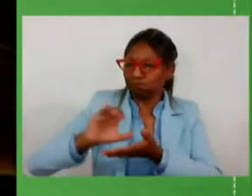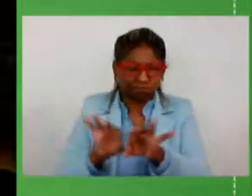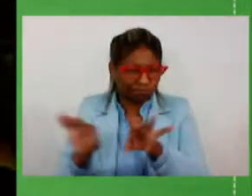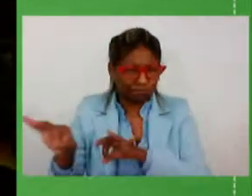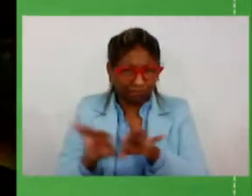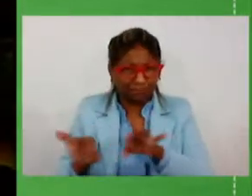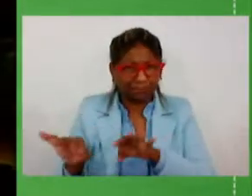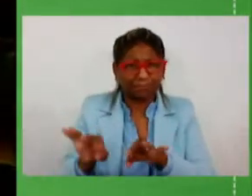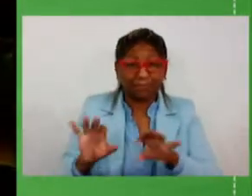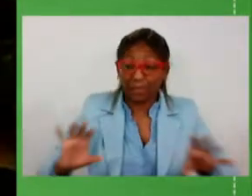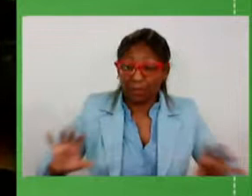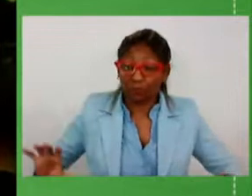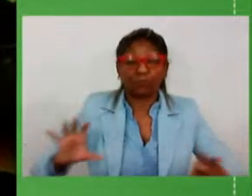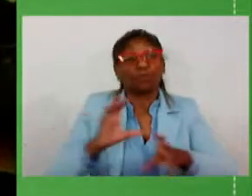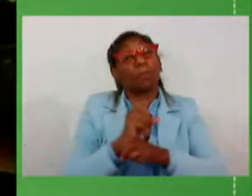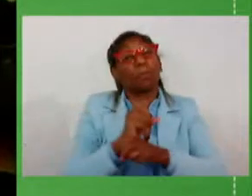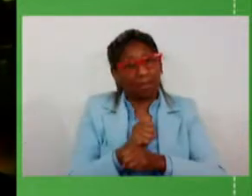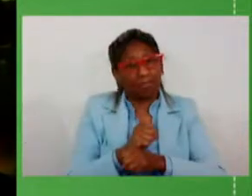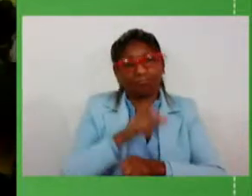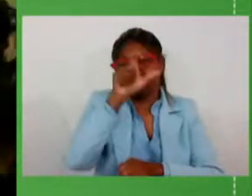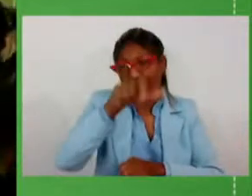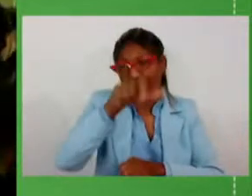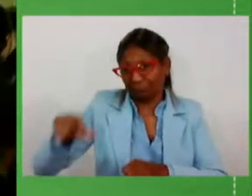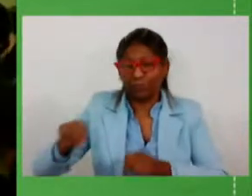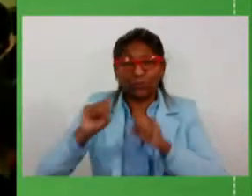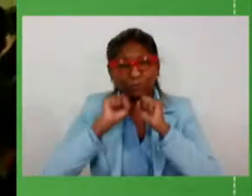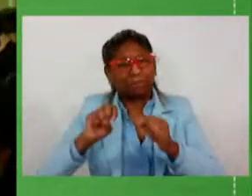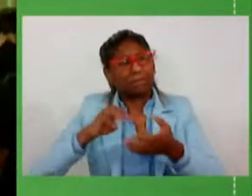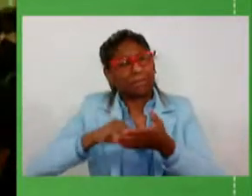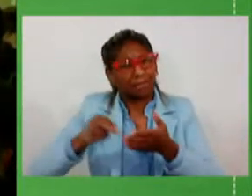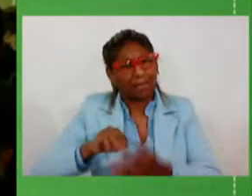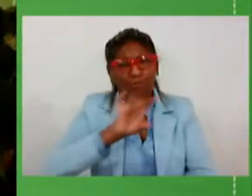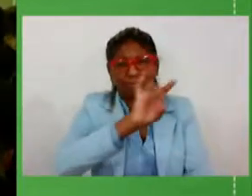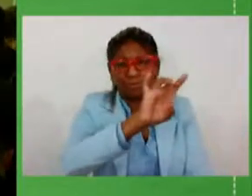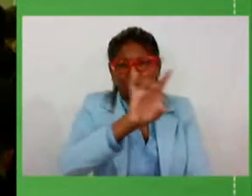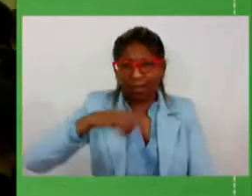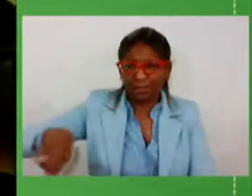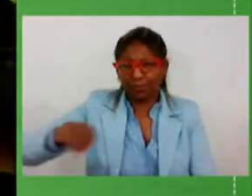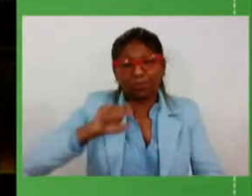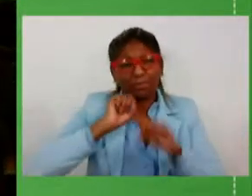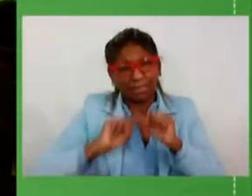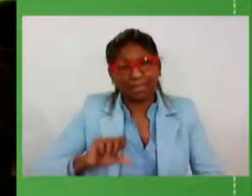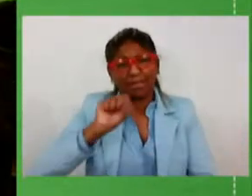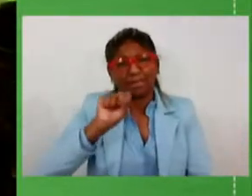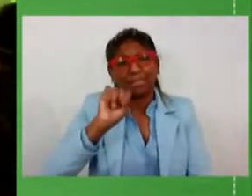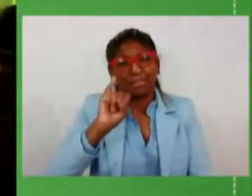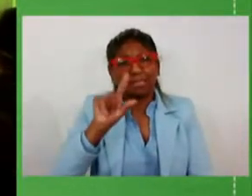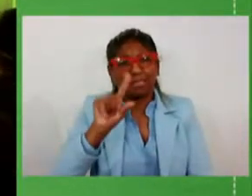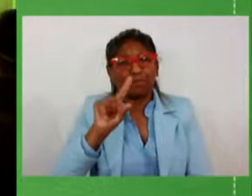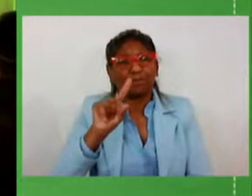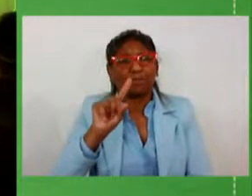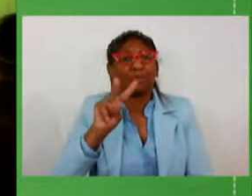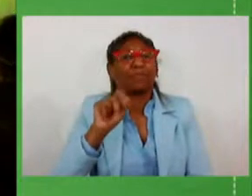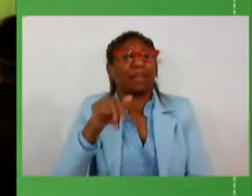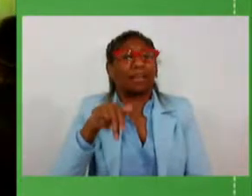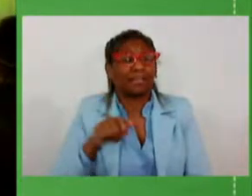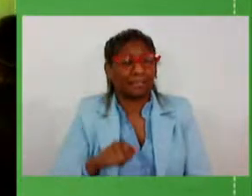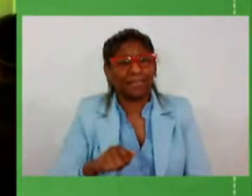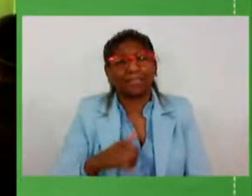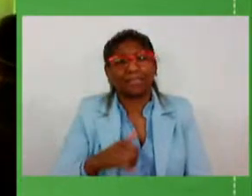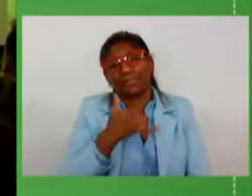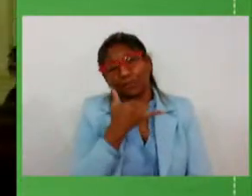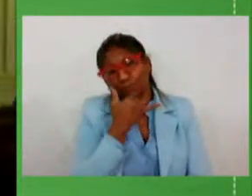somatório secretário Edson é o somatório de cada um secretária Silvana enfim e me desculpe meus colegas